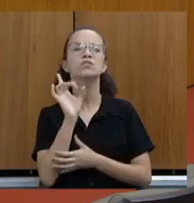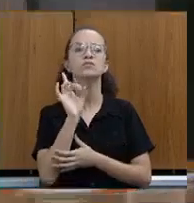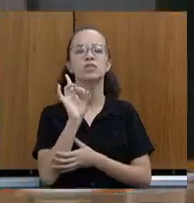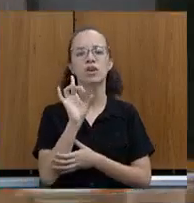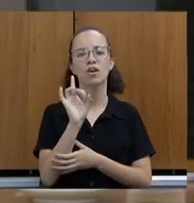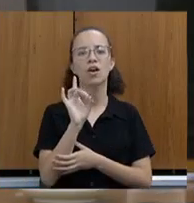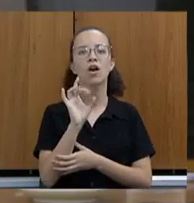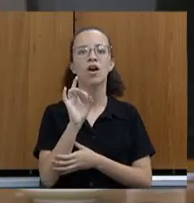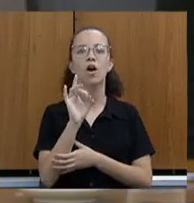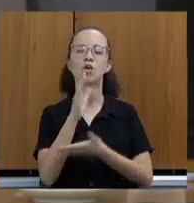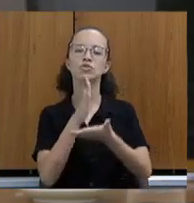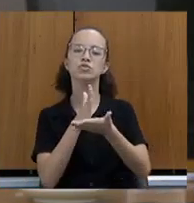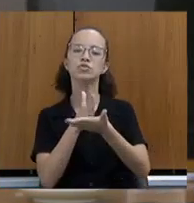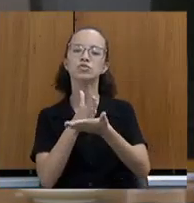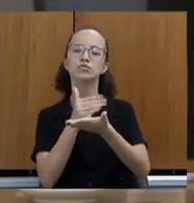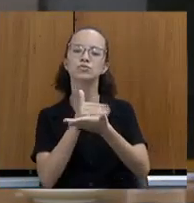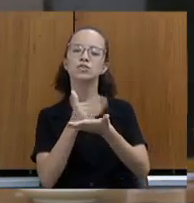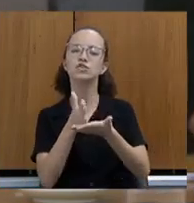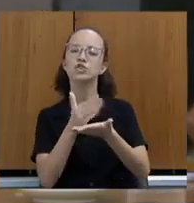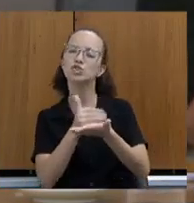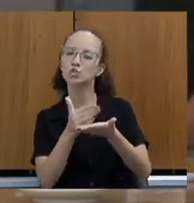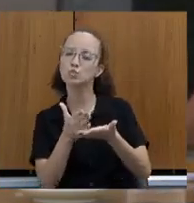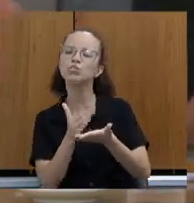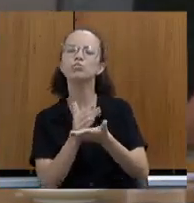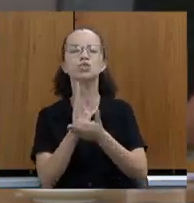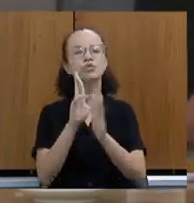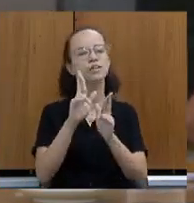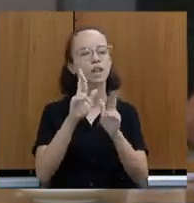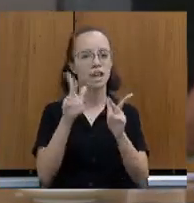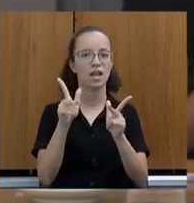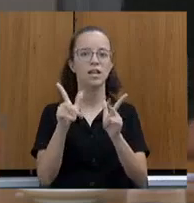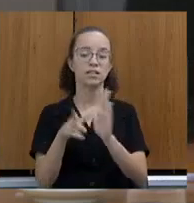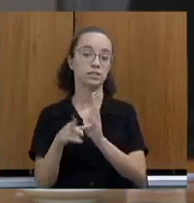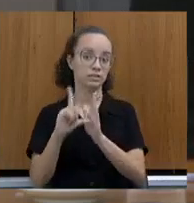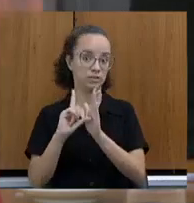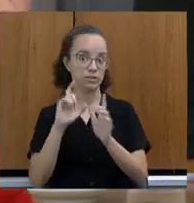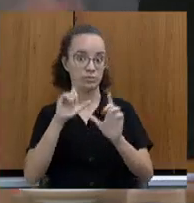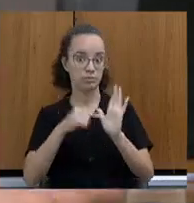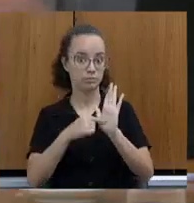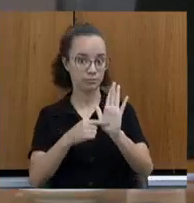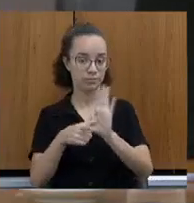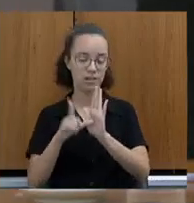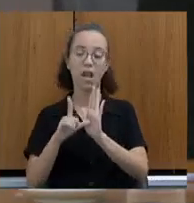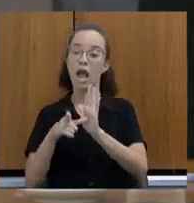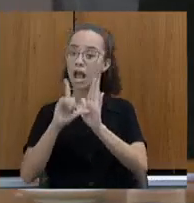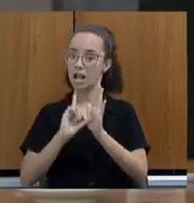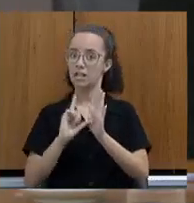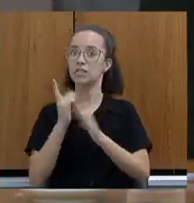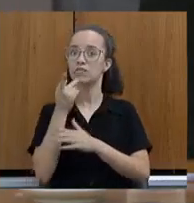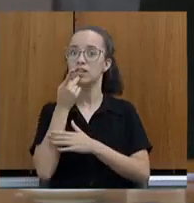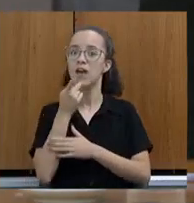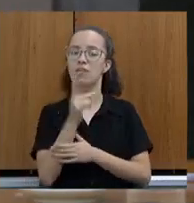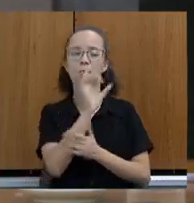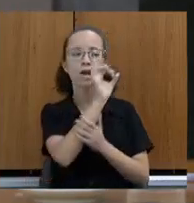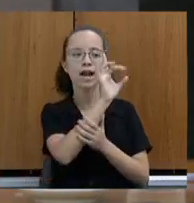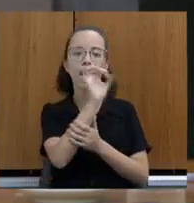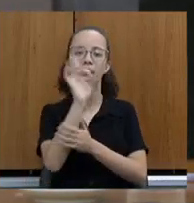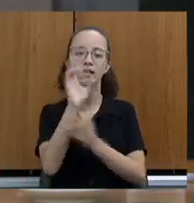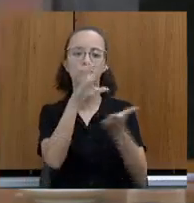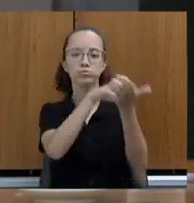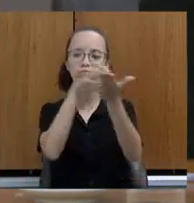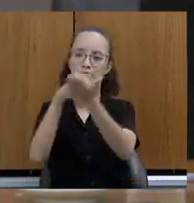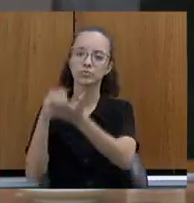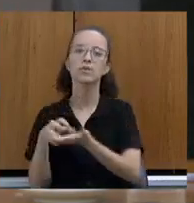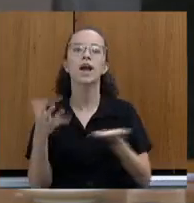dividiu um pouco a apresentação, ela vai ser um pouco diferente das anteriores. Antes eu falava por subsecretaria. Hoje eu